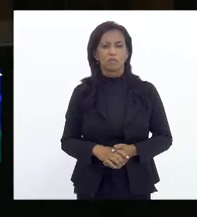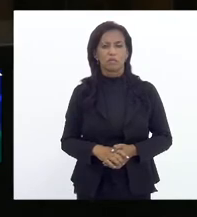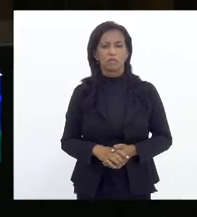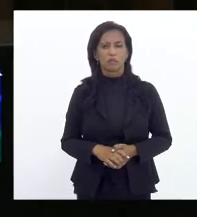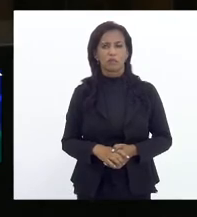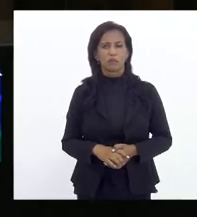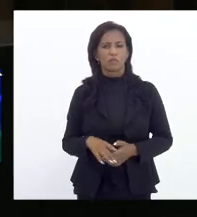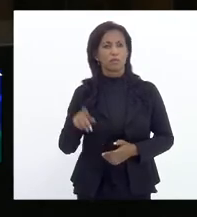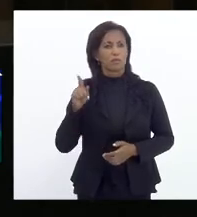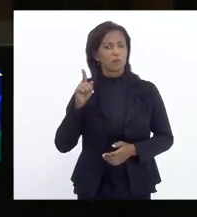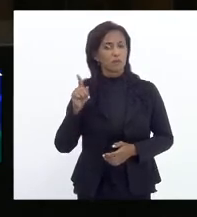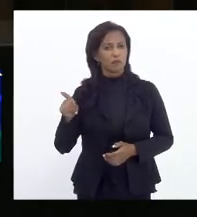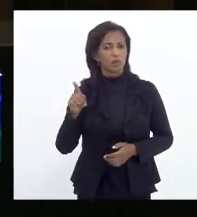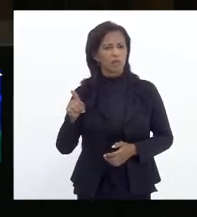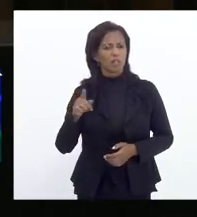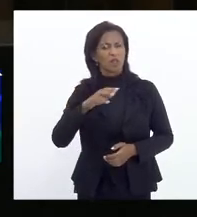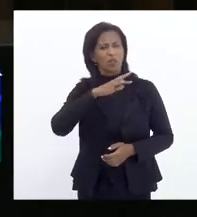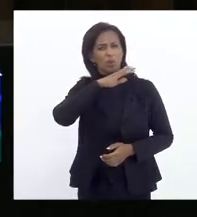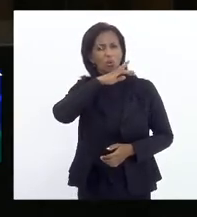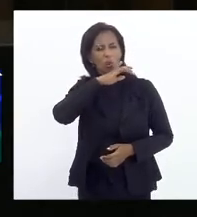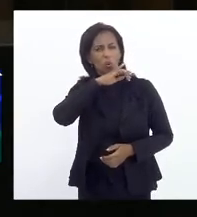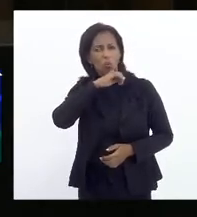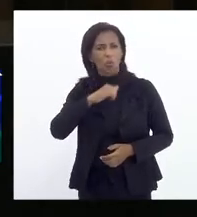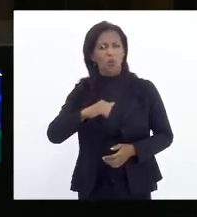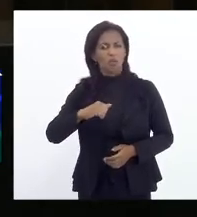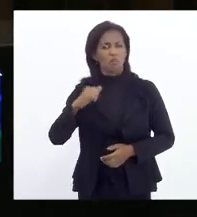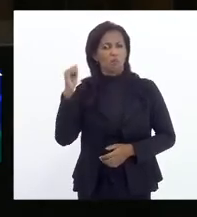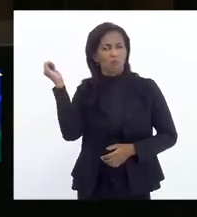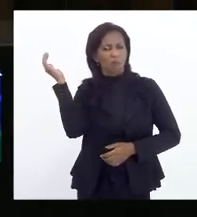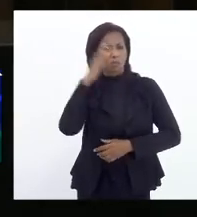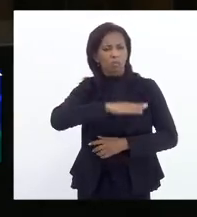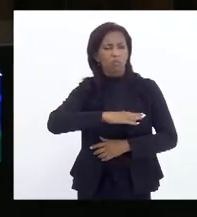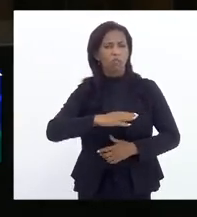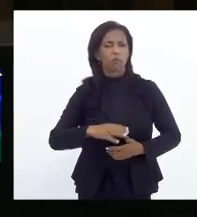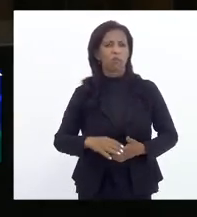Ele está sendo cruel, maquiavélico,